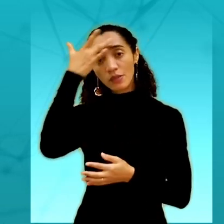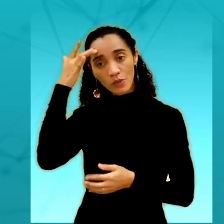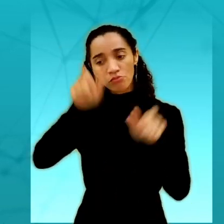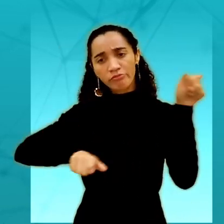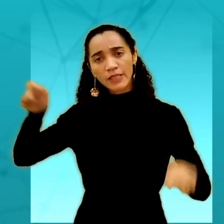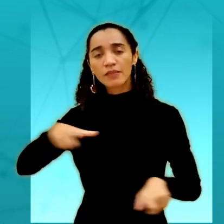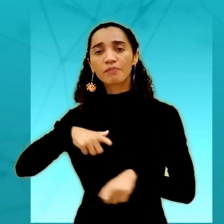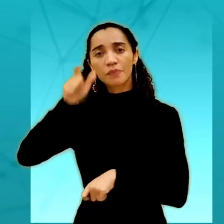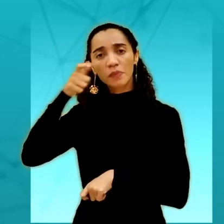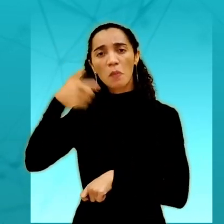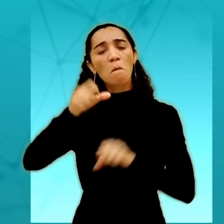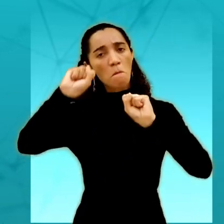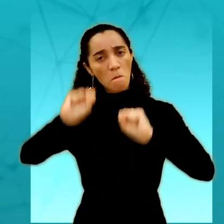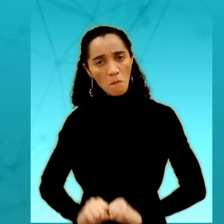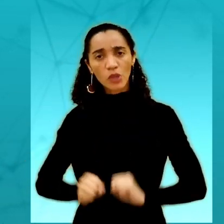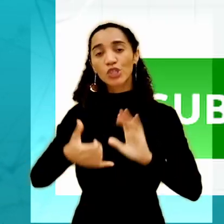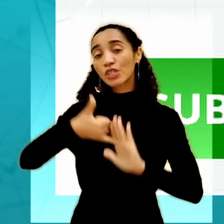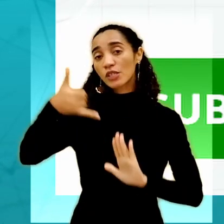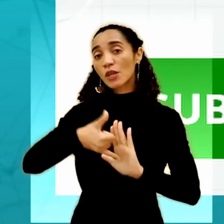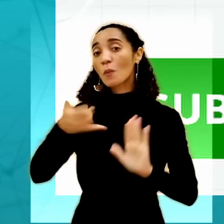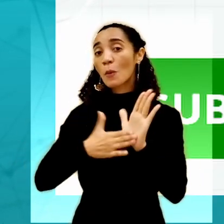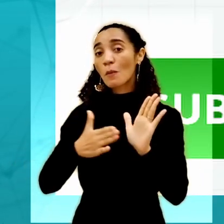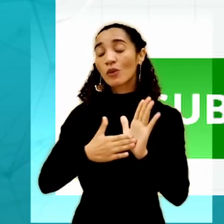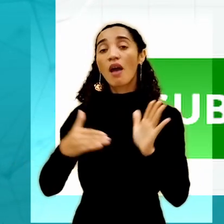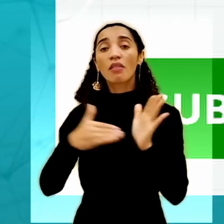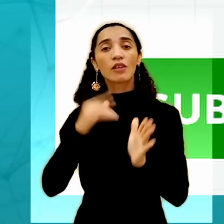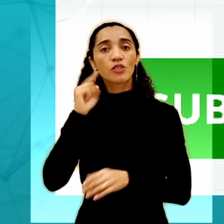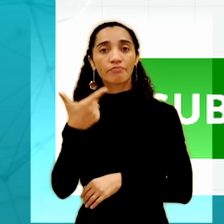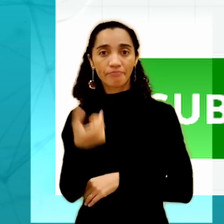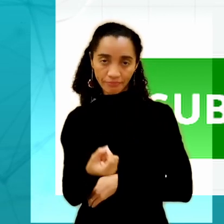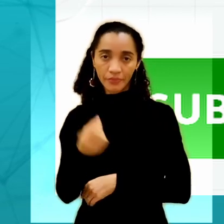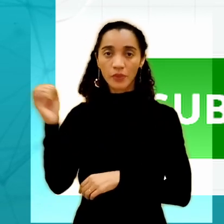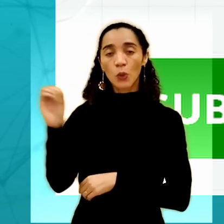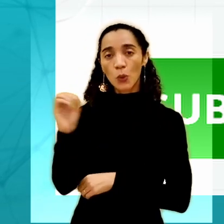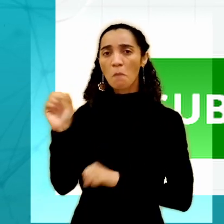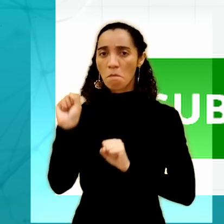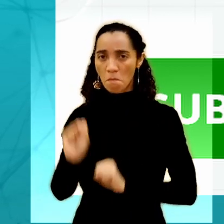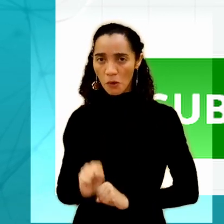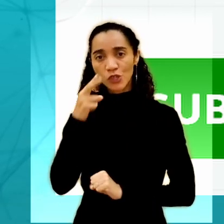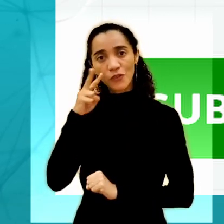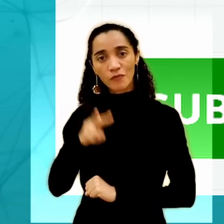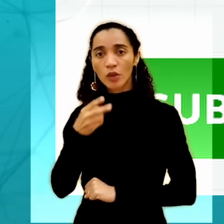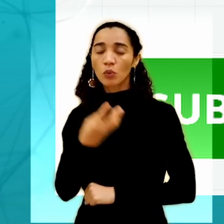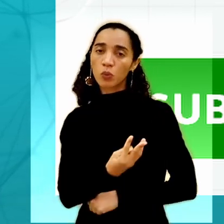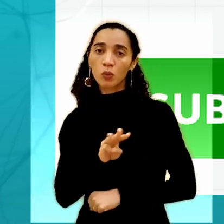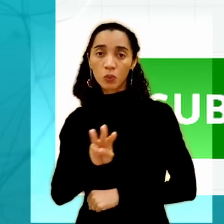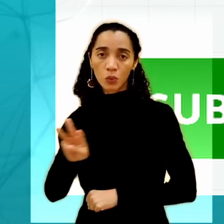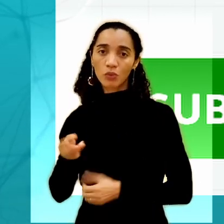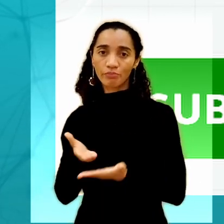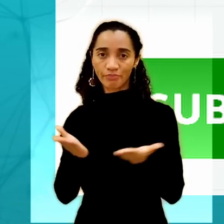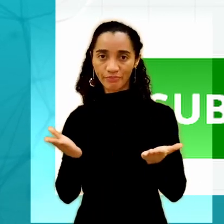edição. Os pesquisadores interessados podem submeter propostas até o dia 20 de outubro. Veja como fazer